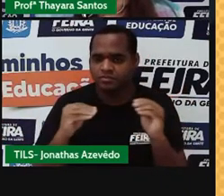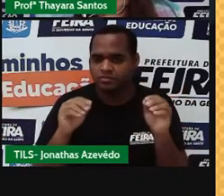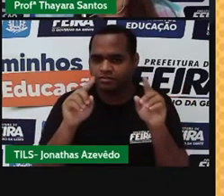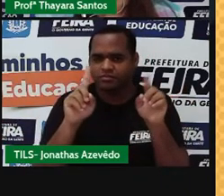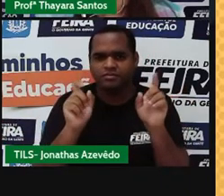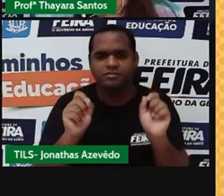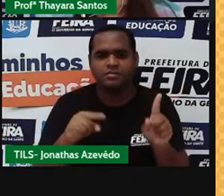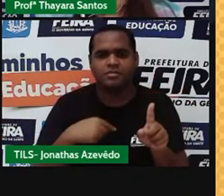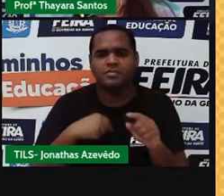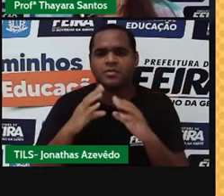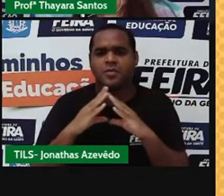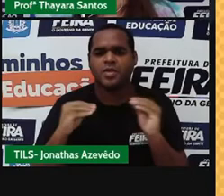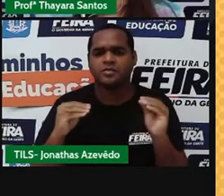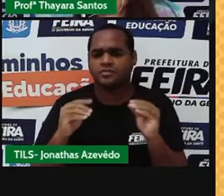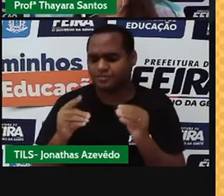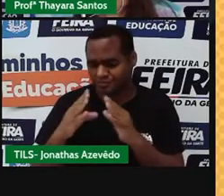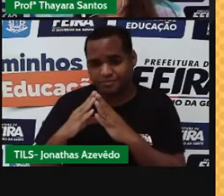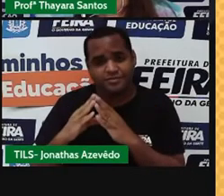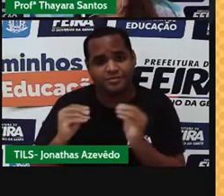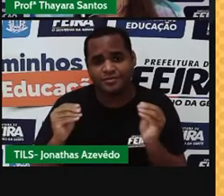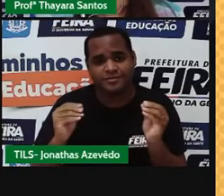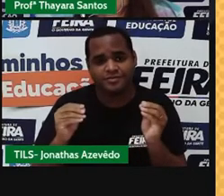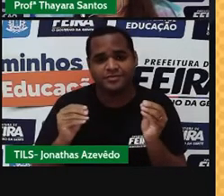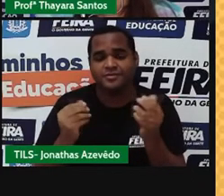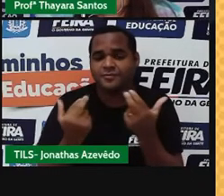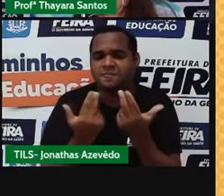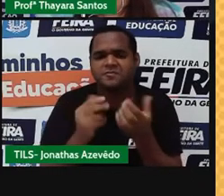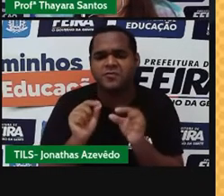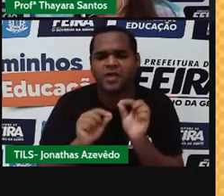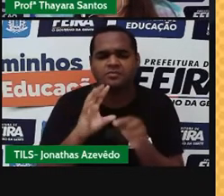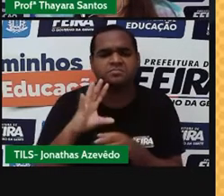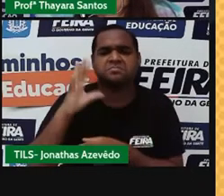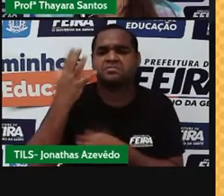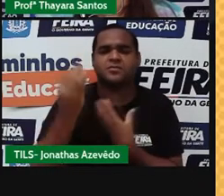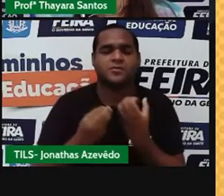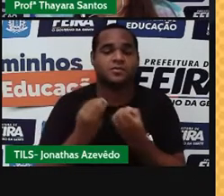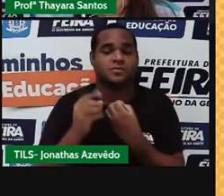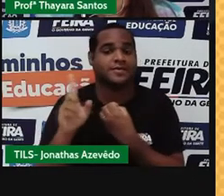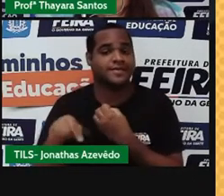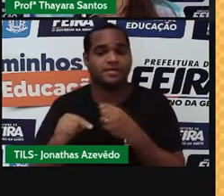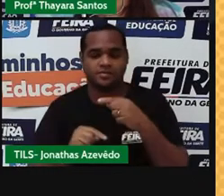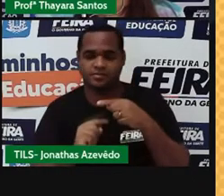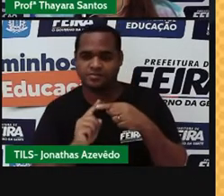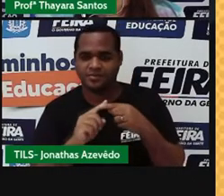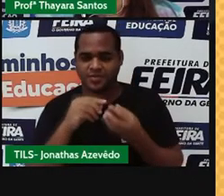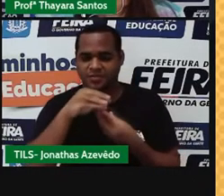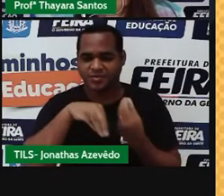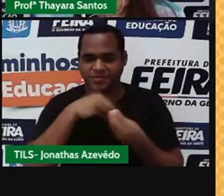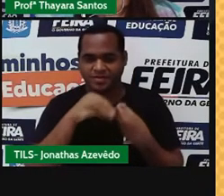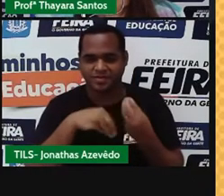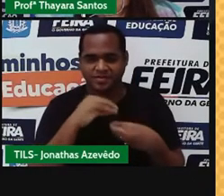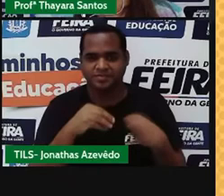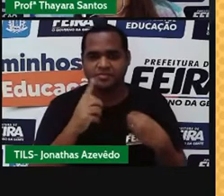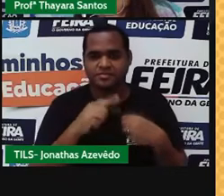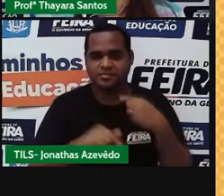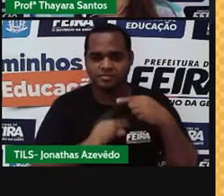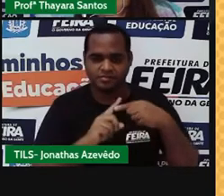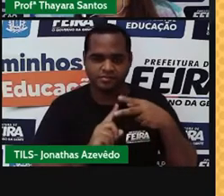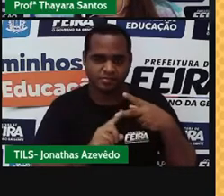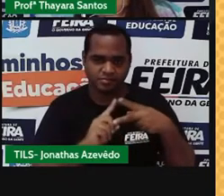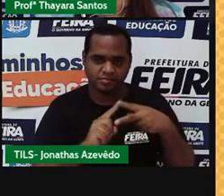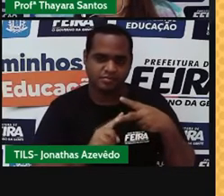ele só foi dissolvido. Mas como isso acontece? Nas misturas homogêneas, temos dois tipos de